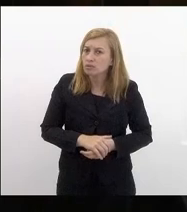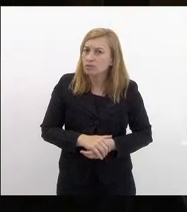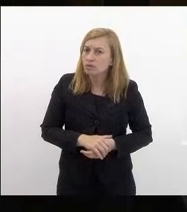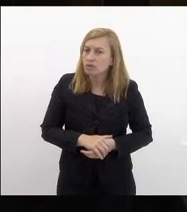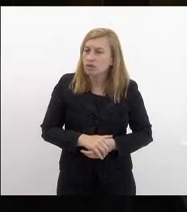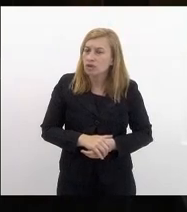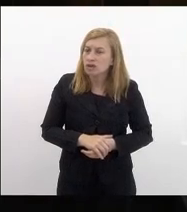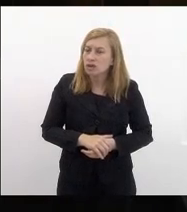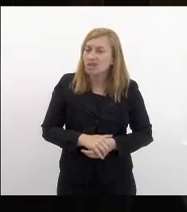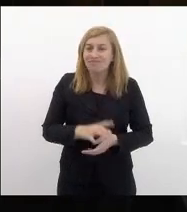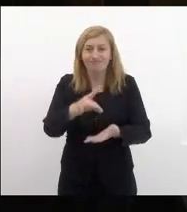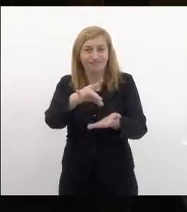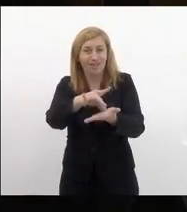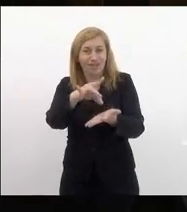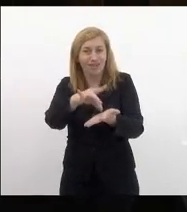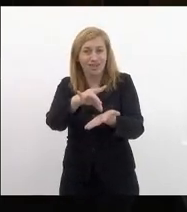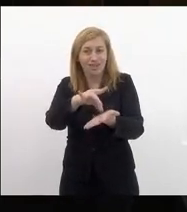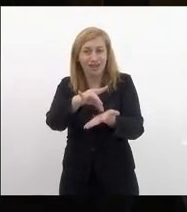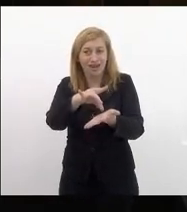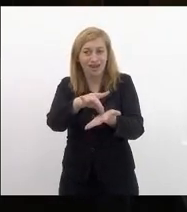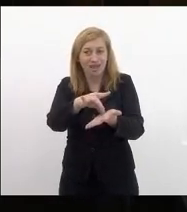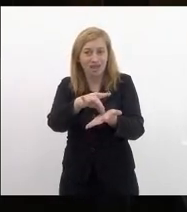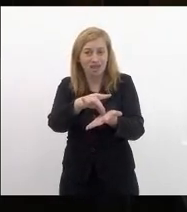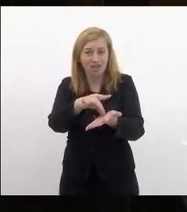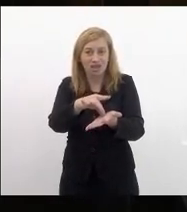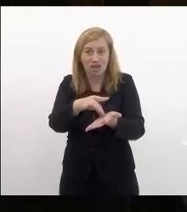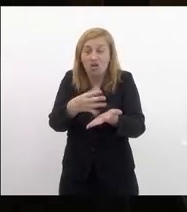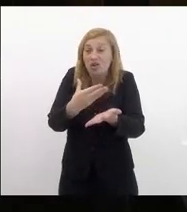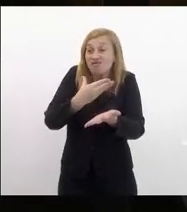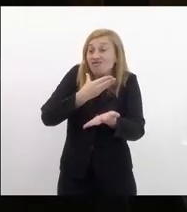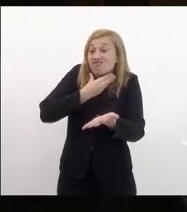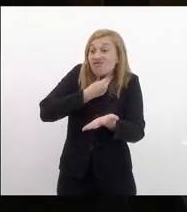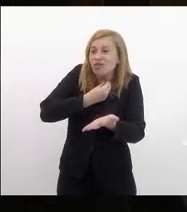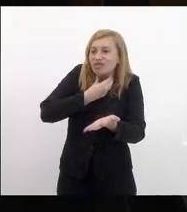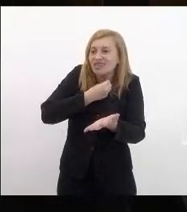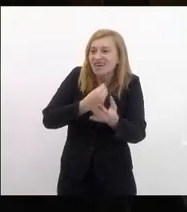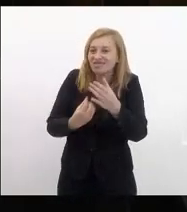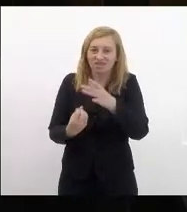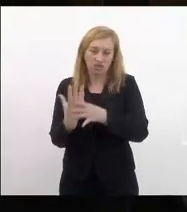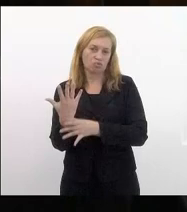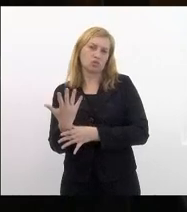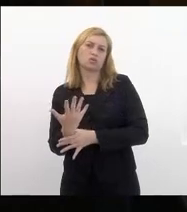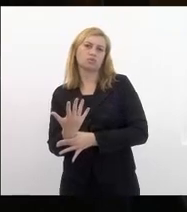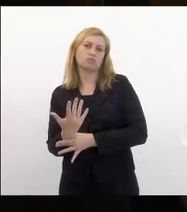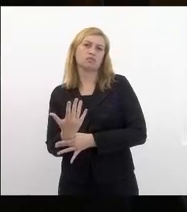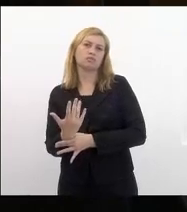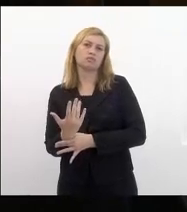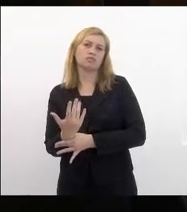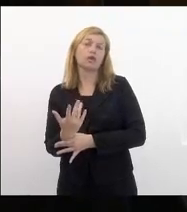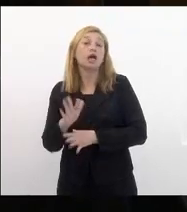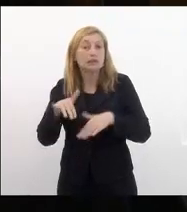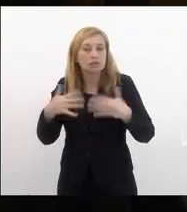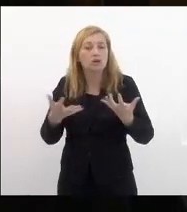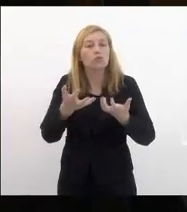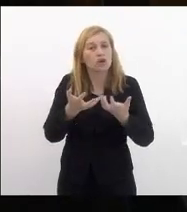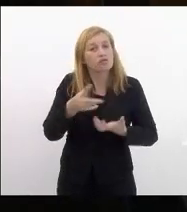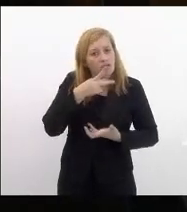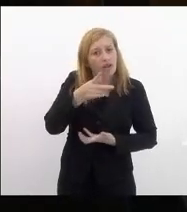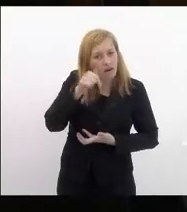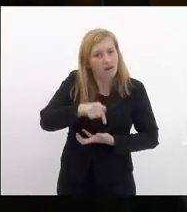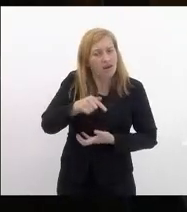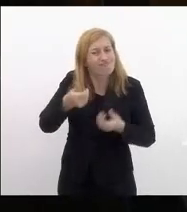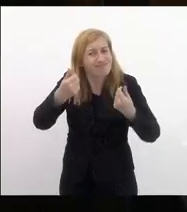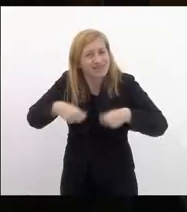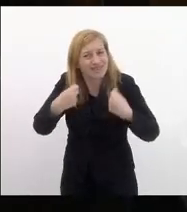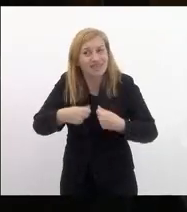na verdade é uma grande agiotagem que está sendo produzida então quero aqui colocar a